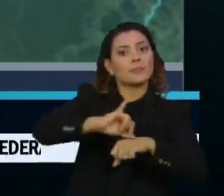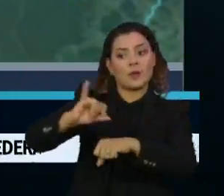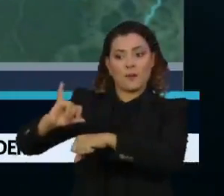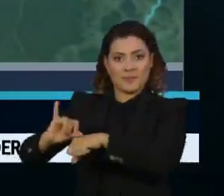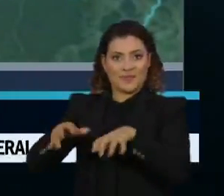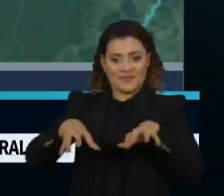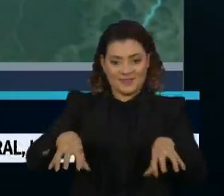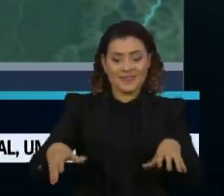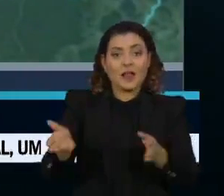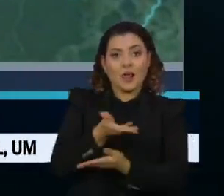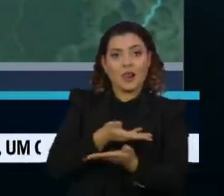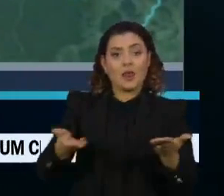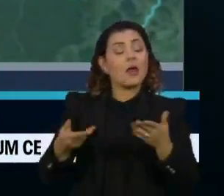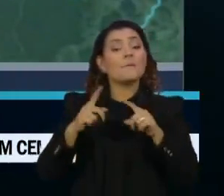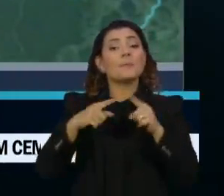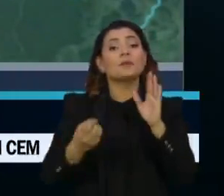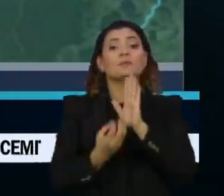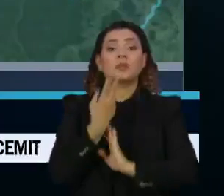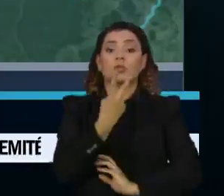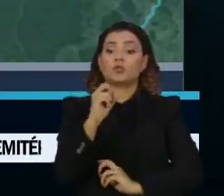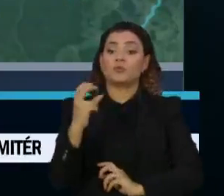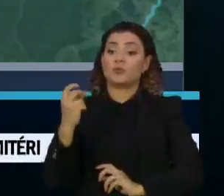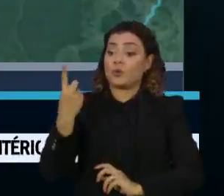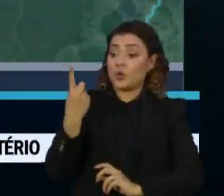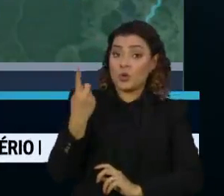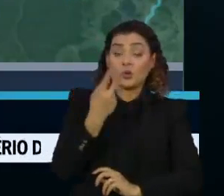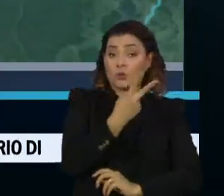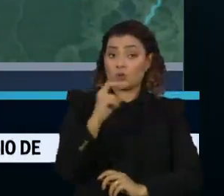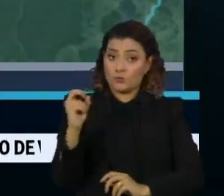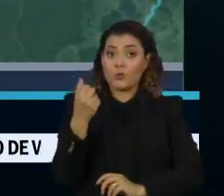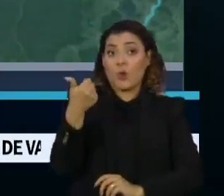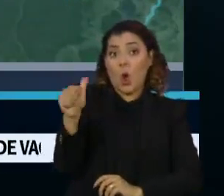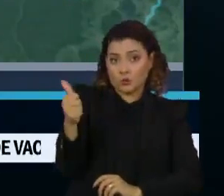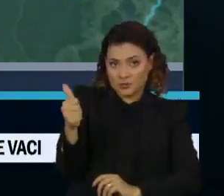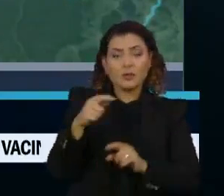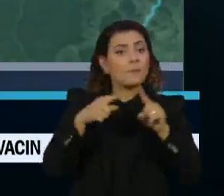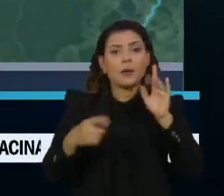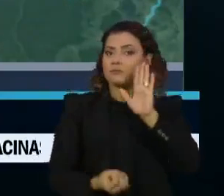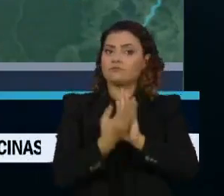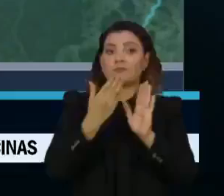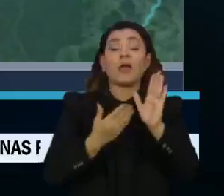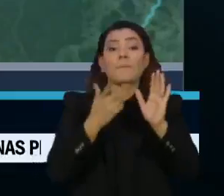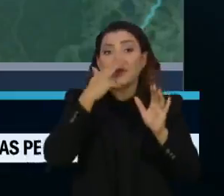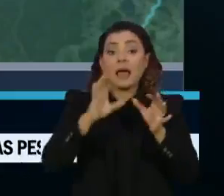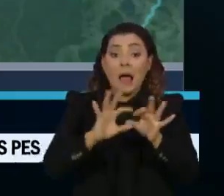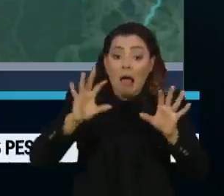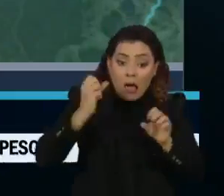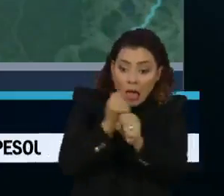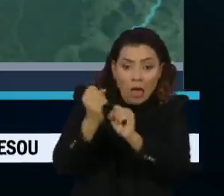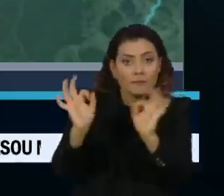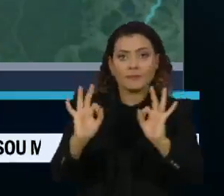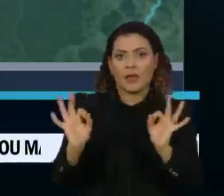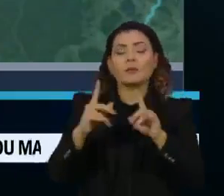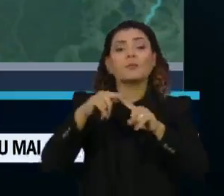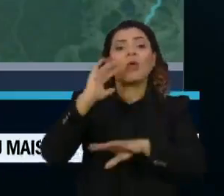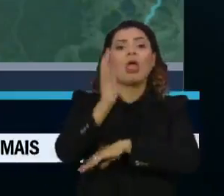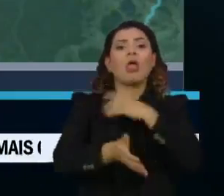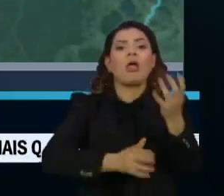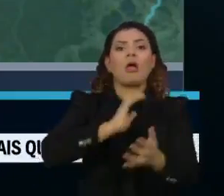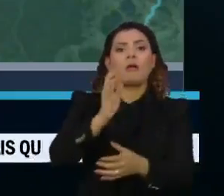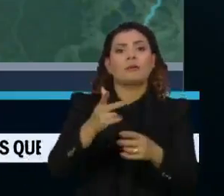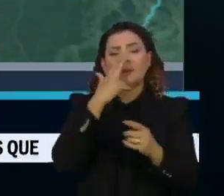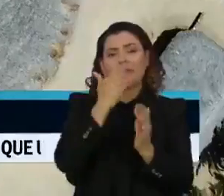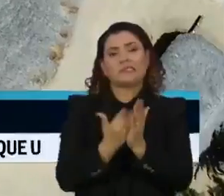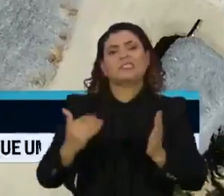2011, mas não saiu do papel por falta do licenciamento ambiental. A destruição da floresta foi considerada